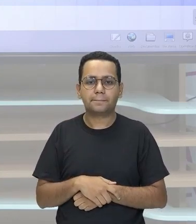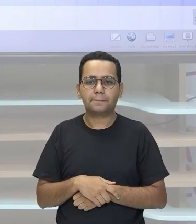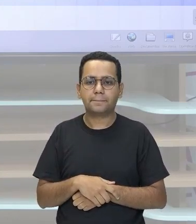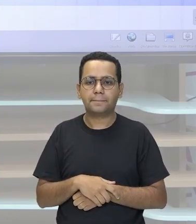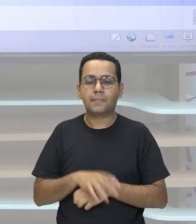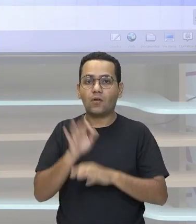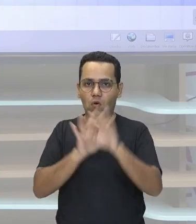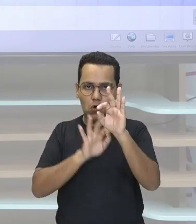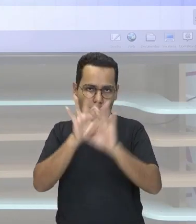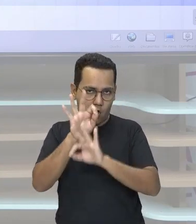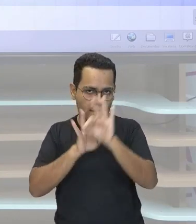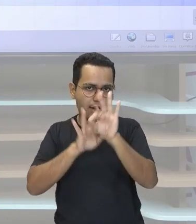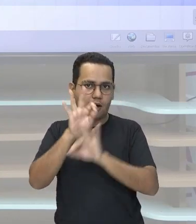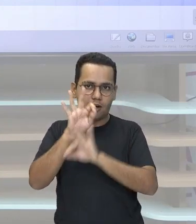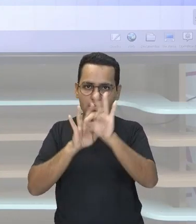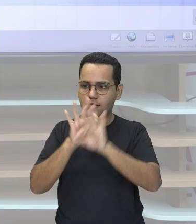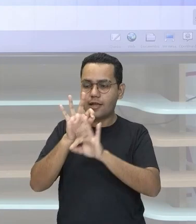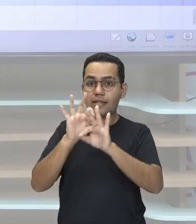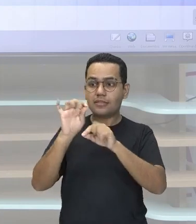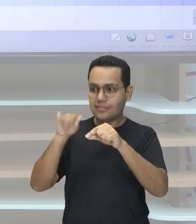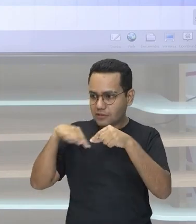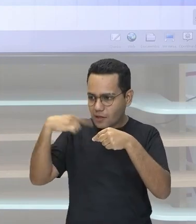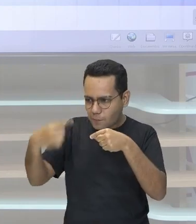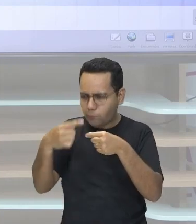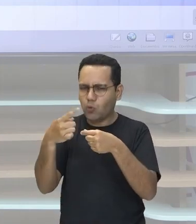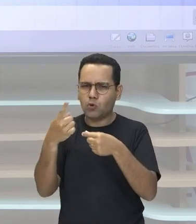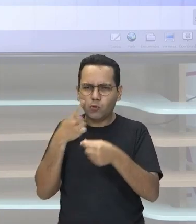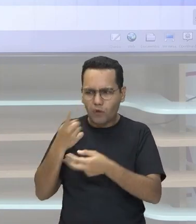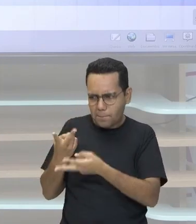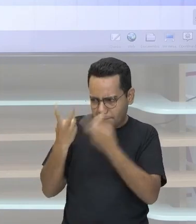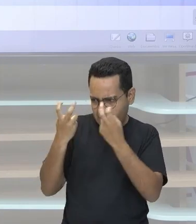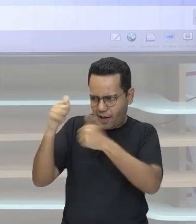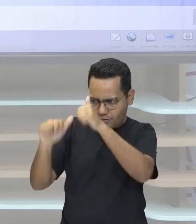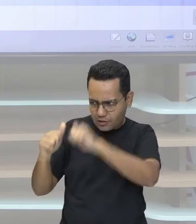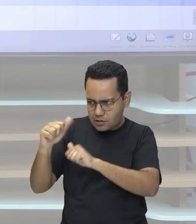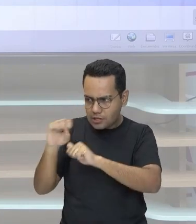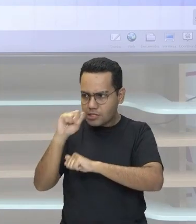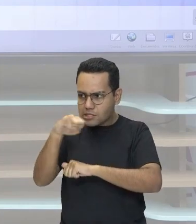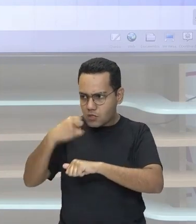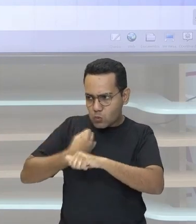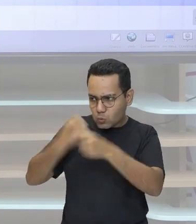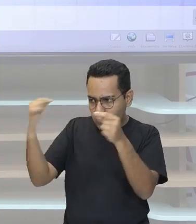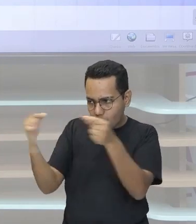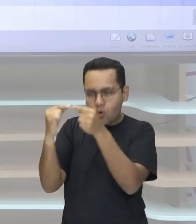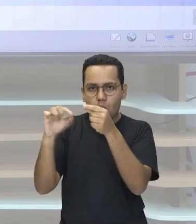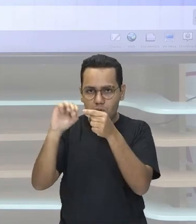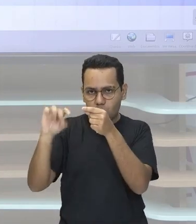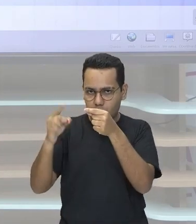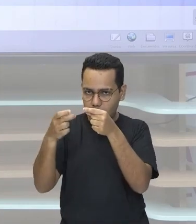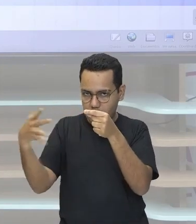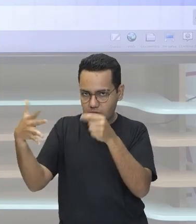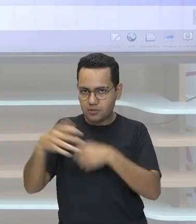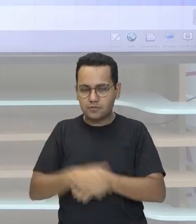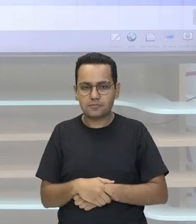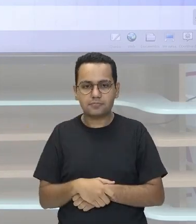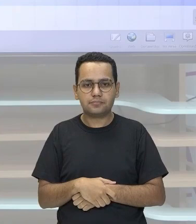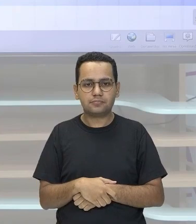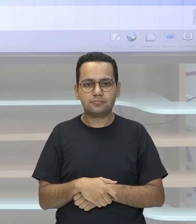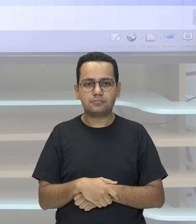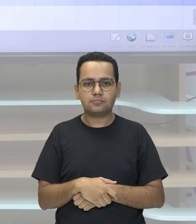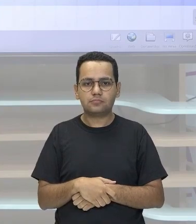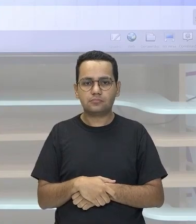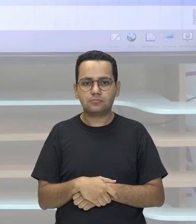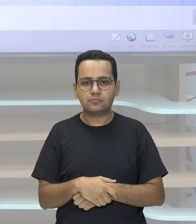notação científica Deixa lá para o final Mas estando atento Se Você já